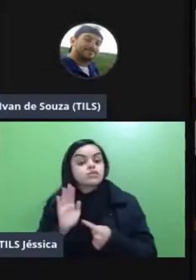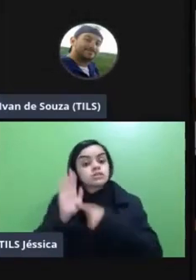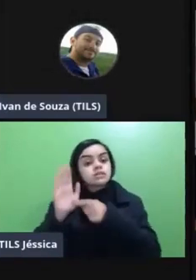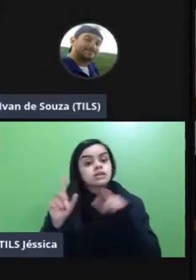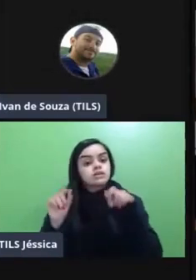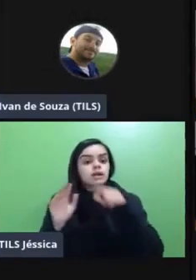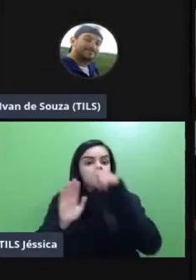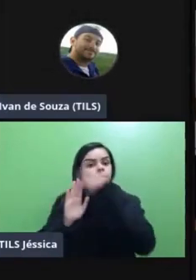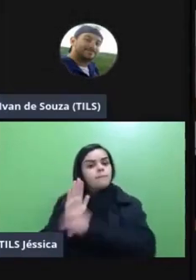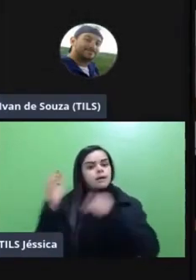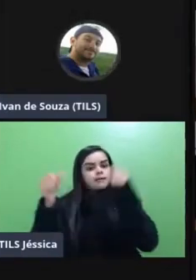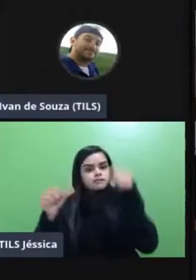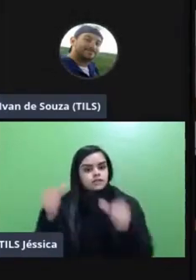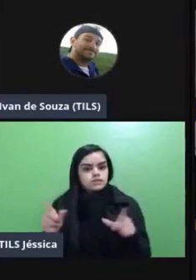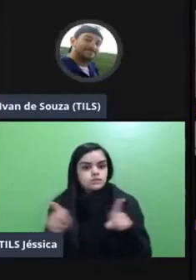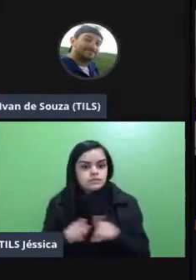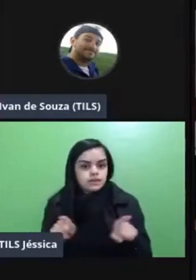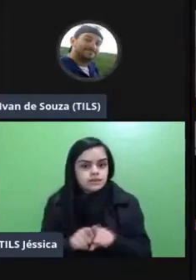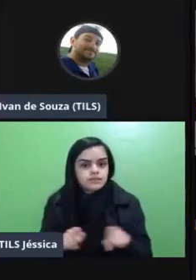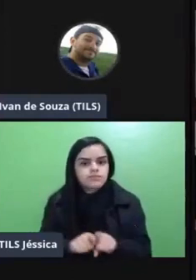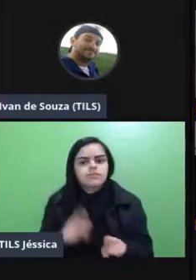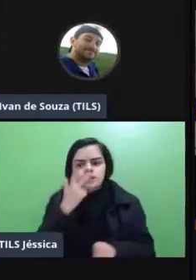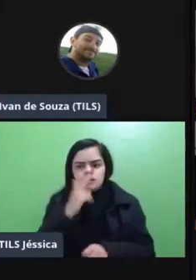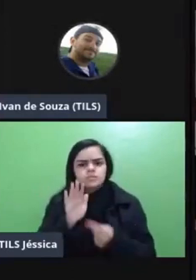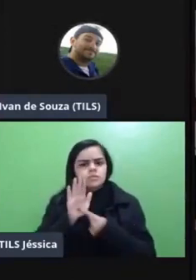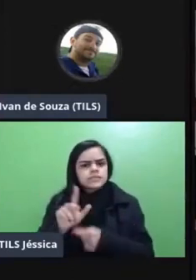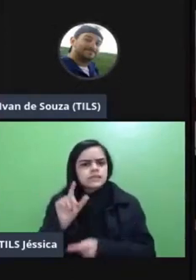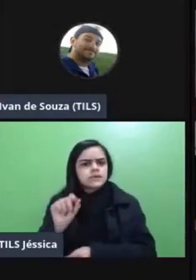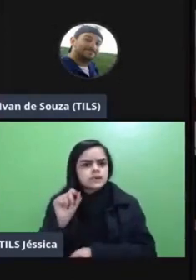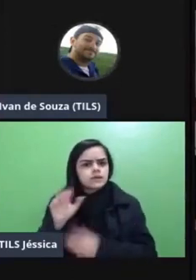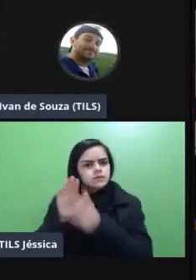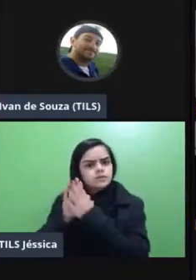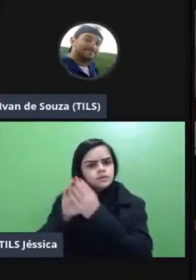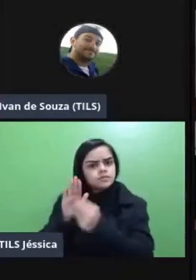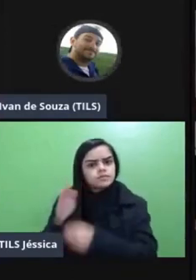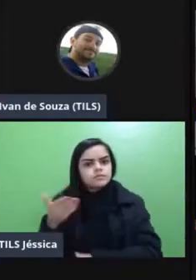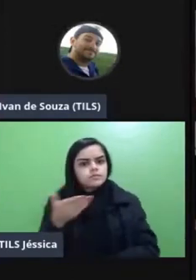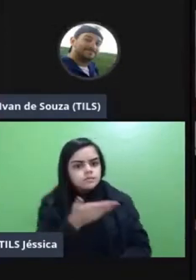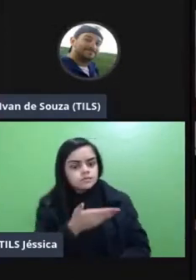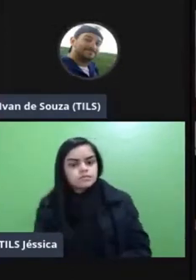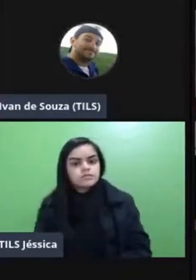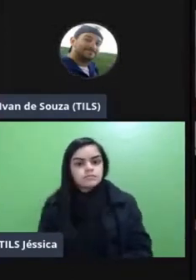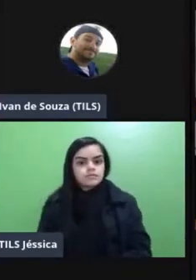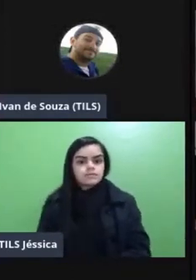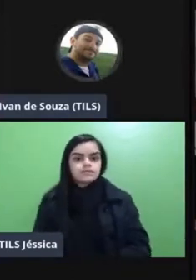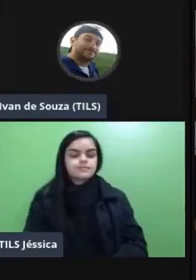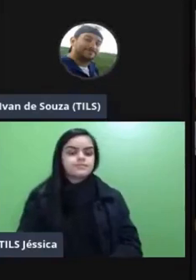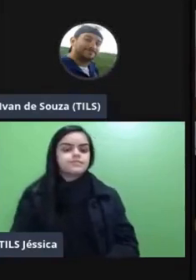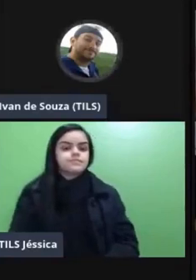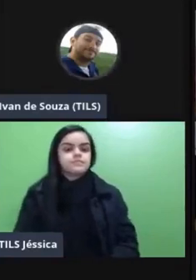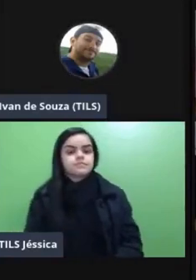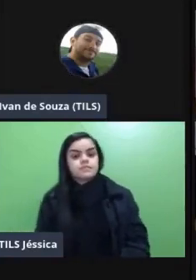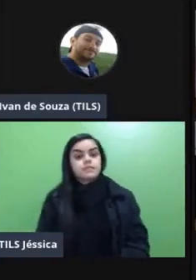critérios de avaliação eu acho que eu trouxe também um modelinho né de sala olha só então aqui eu posso